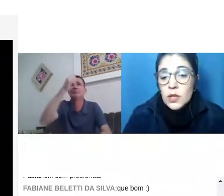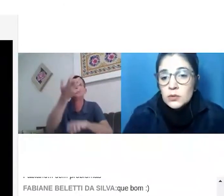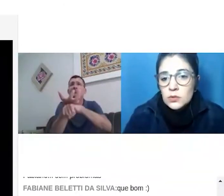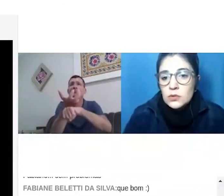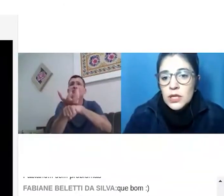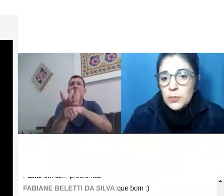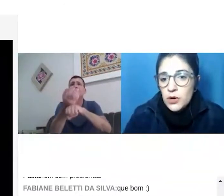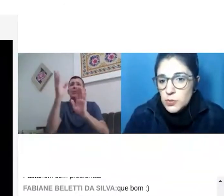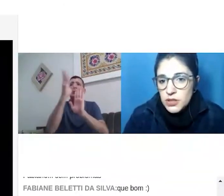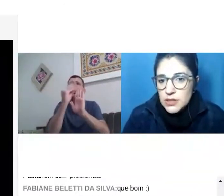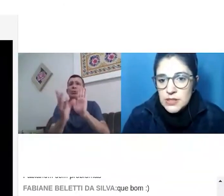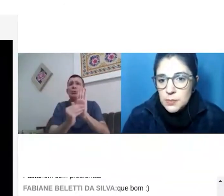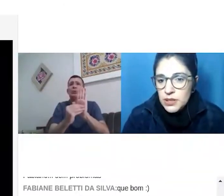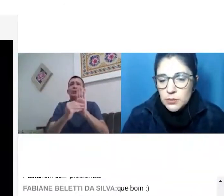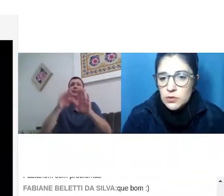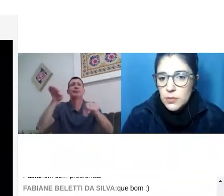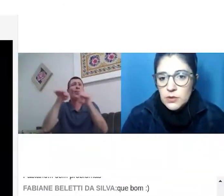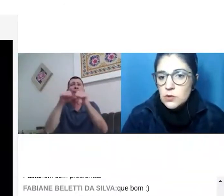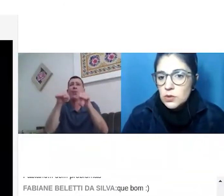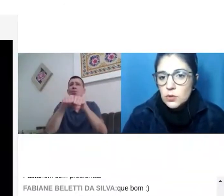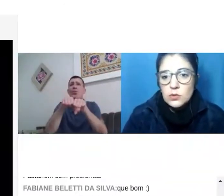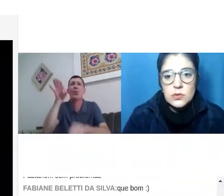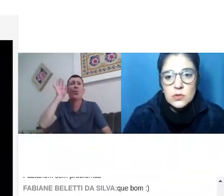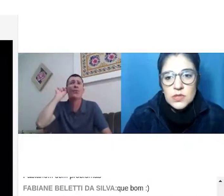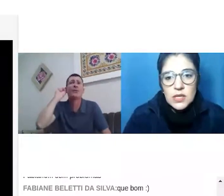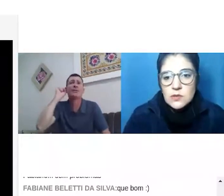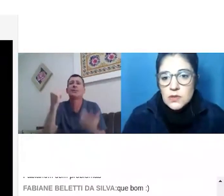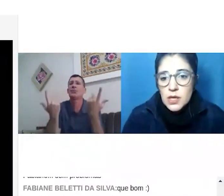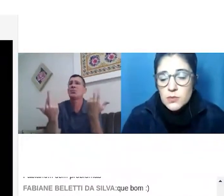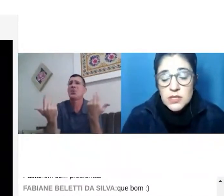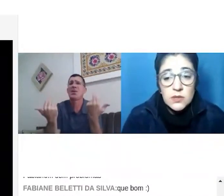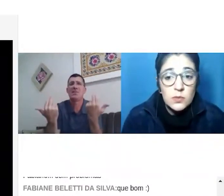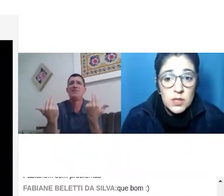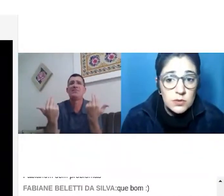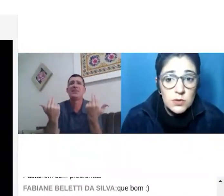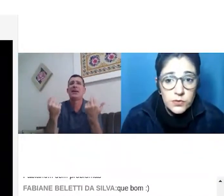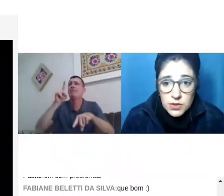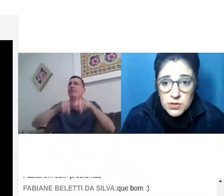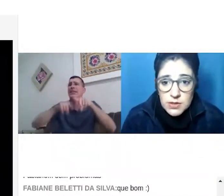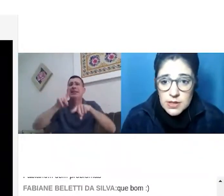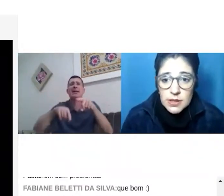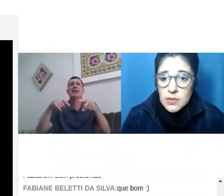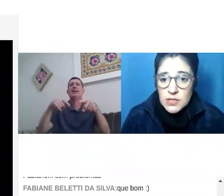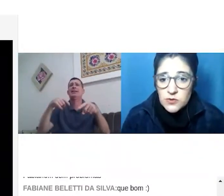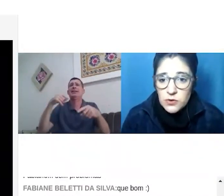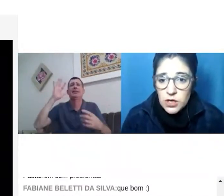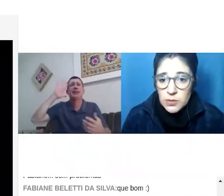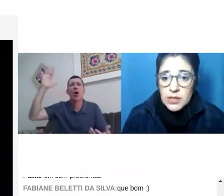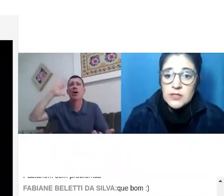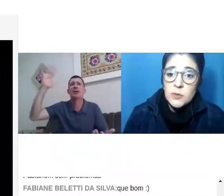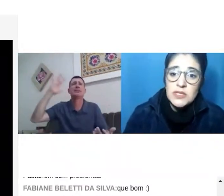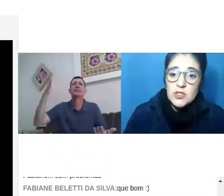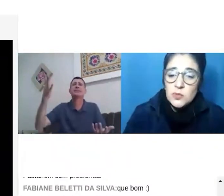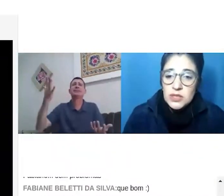O aluno, ele pode aprender a disciplina muito bem, os conteúdos, os conceitos, os termos, assim como os alunos ouvintes, da mesma forma.